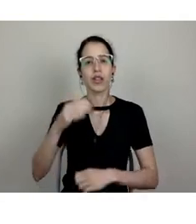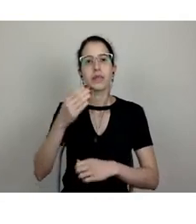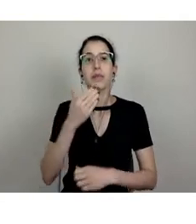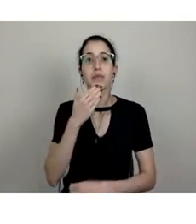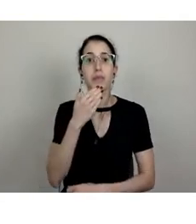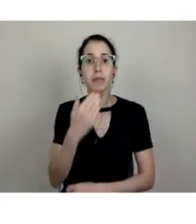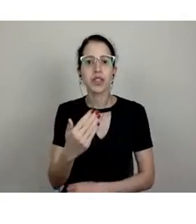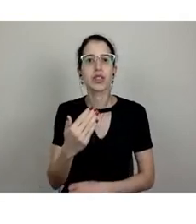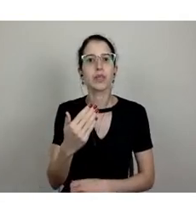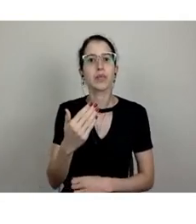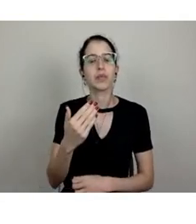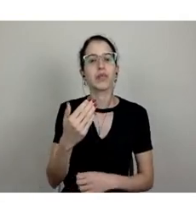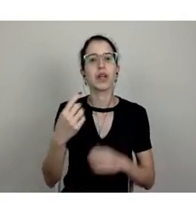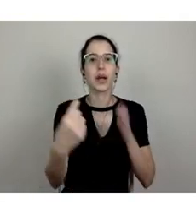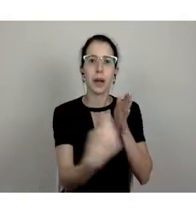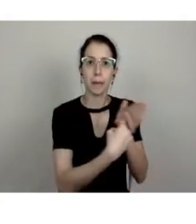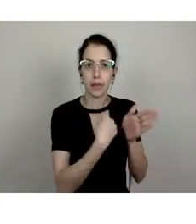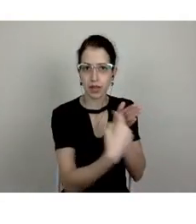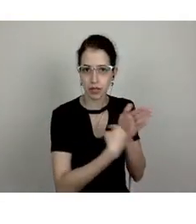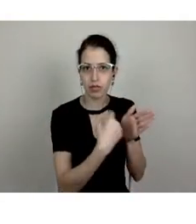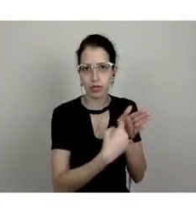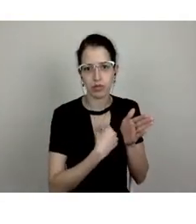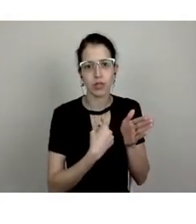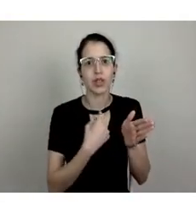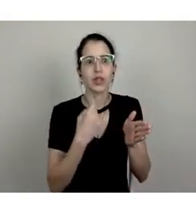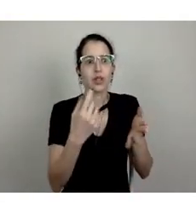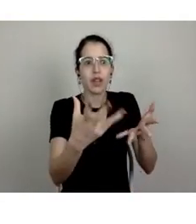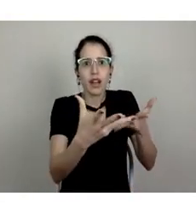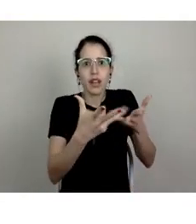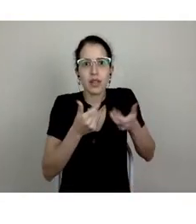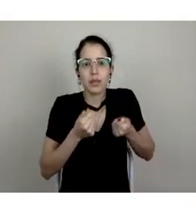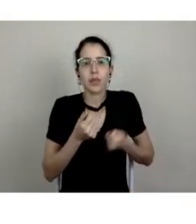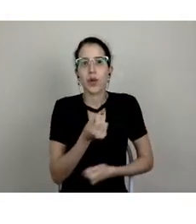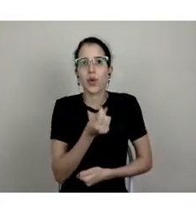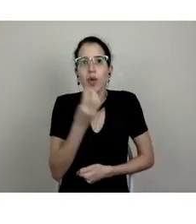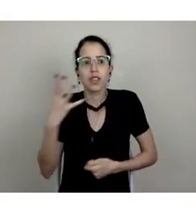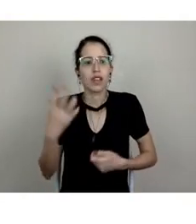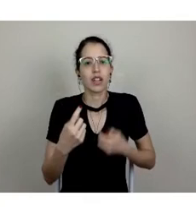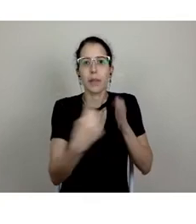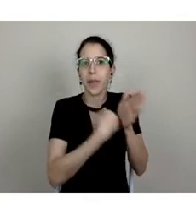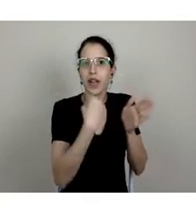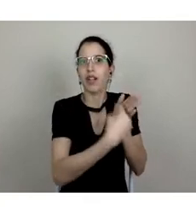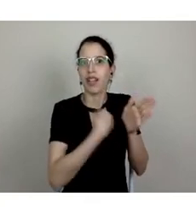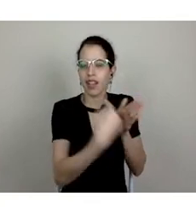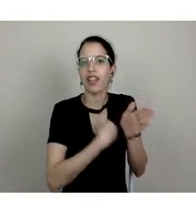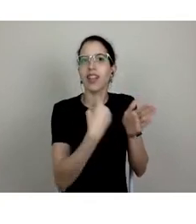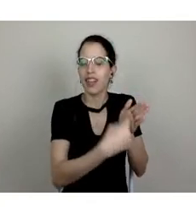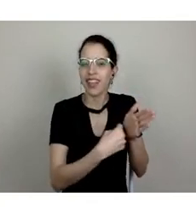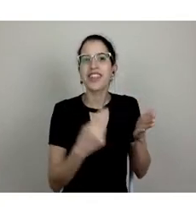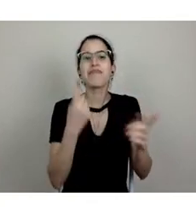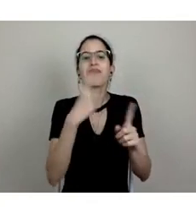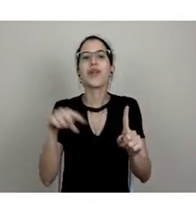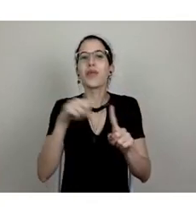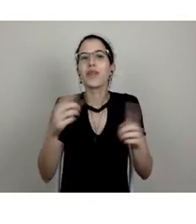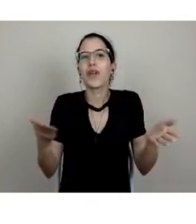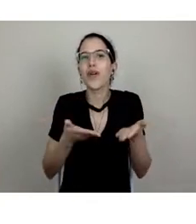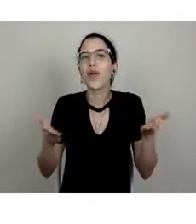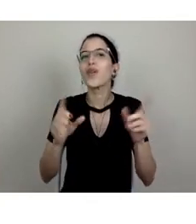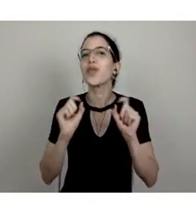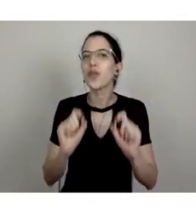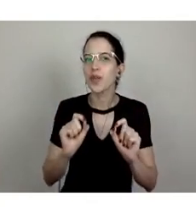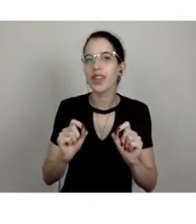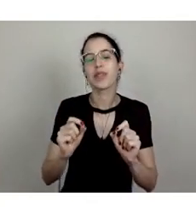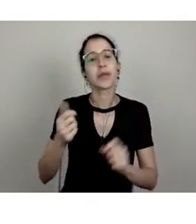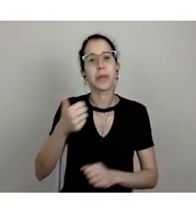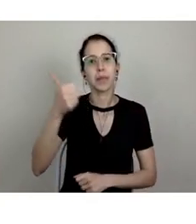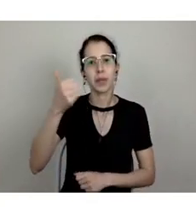recebemos um grande conjunto de perguntas. Então, o objetivo aqui hoje é fazer uma primeira